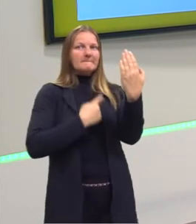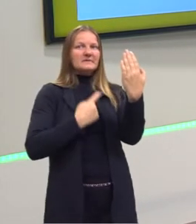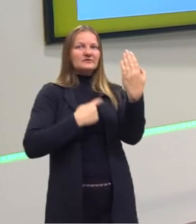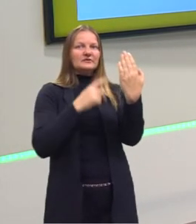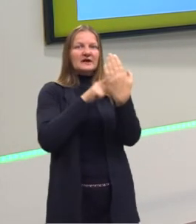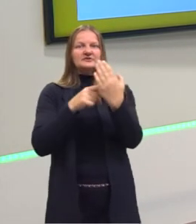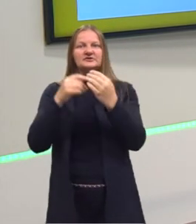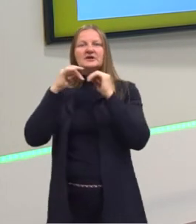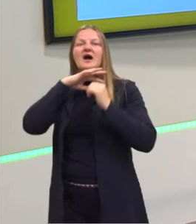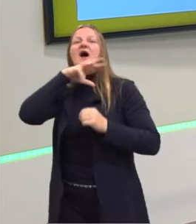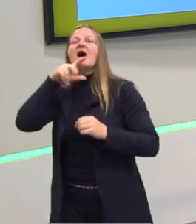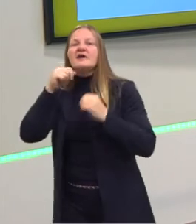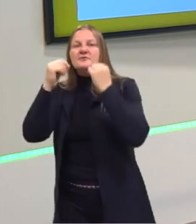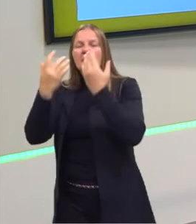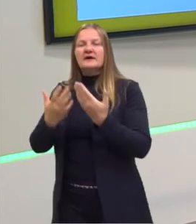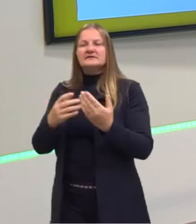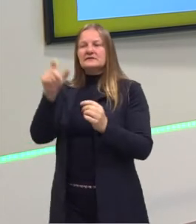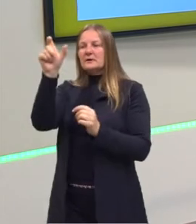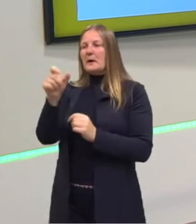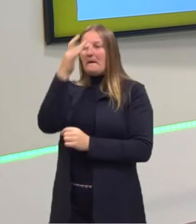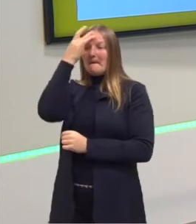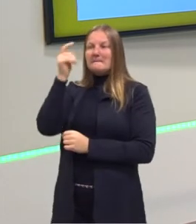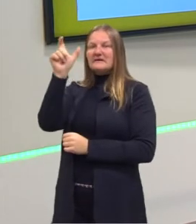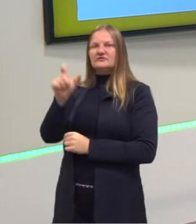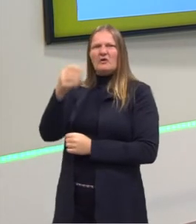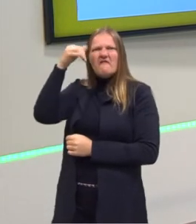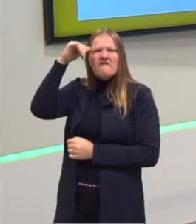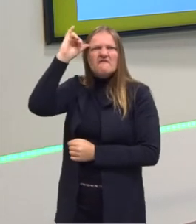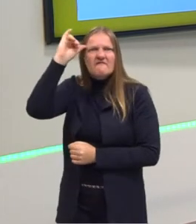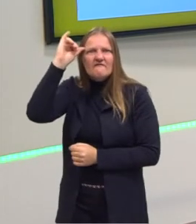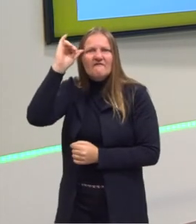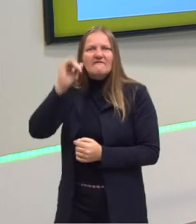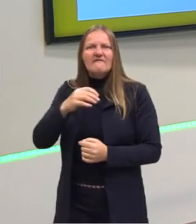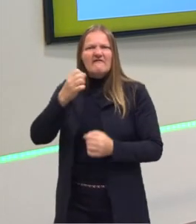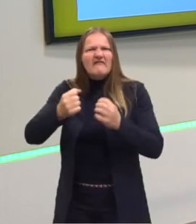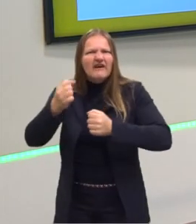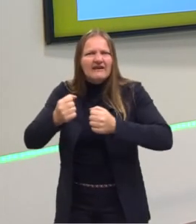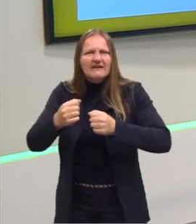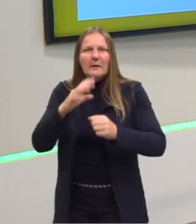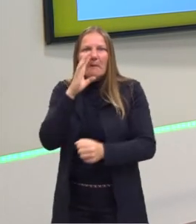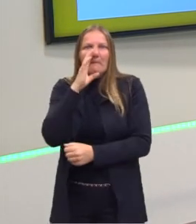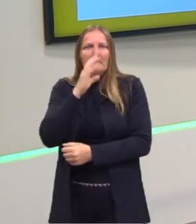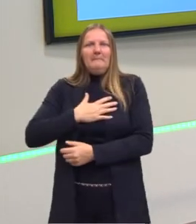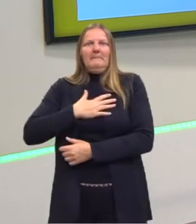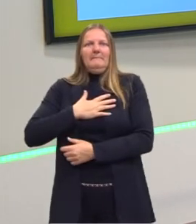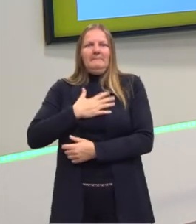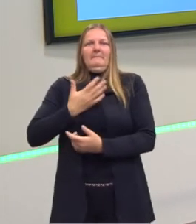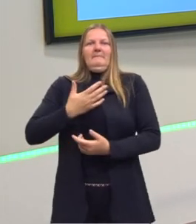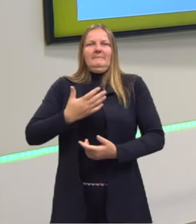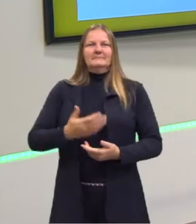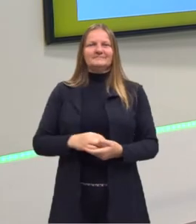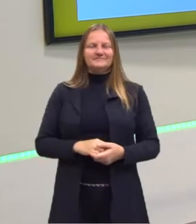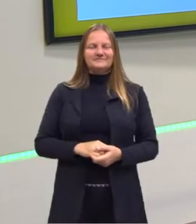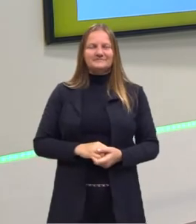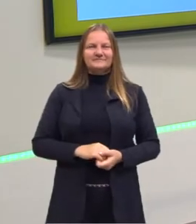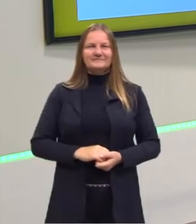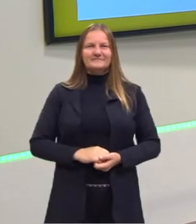animais. A pessoa chega a ser como se fosse animalizada. Entendem? Isso acontece muito.